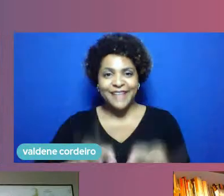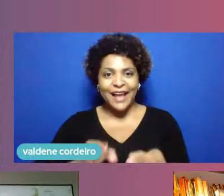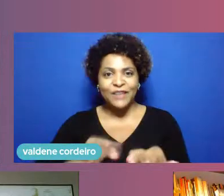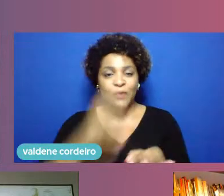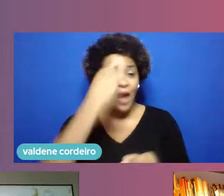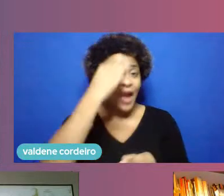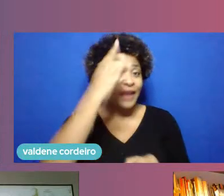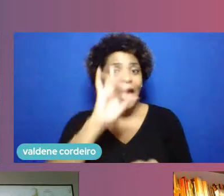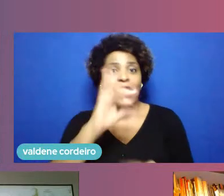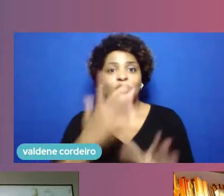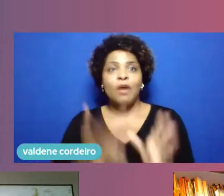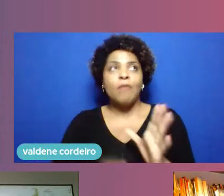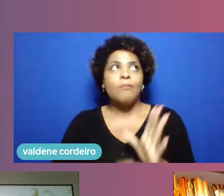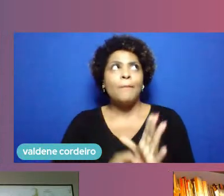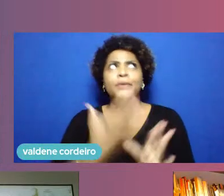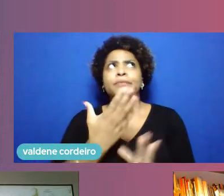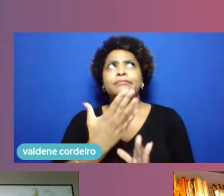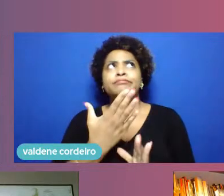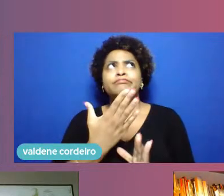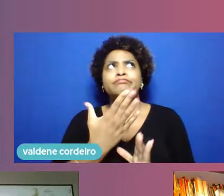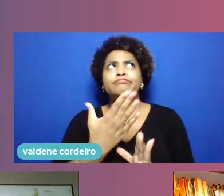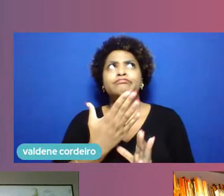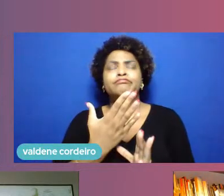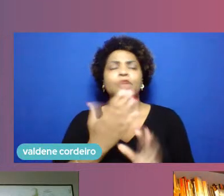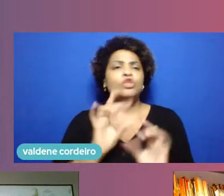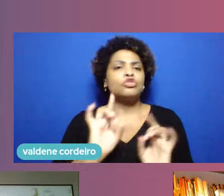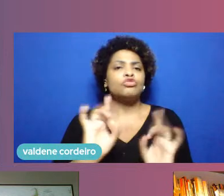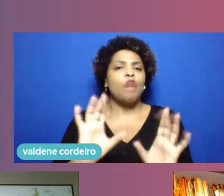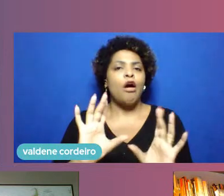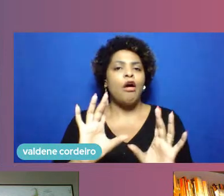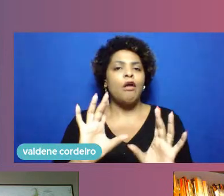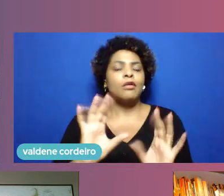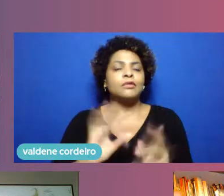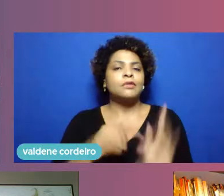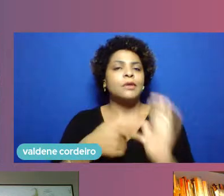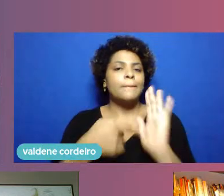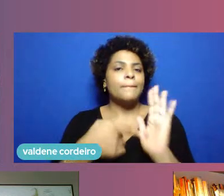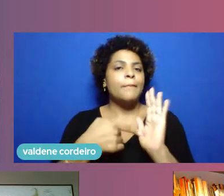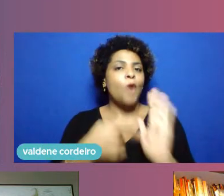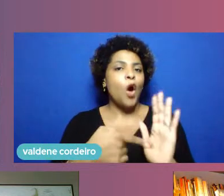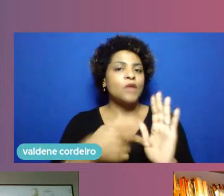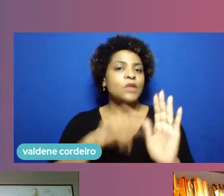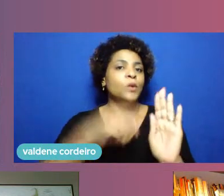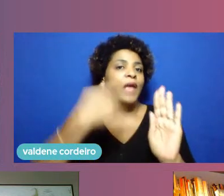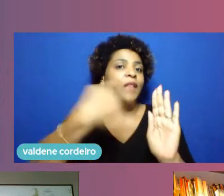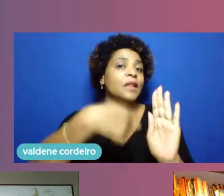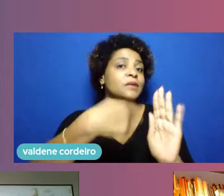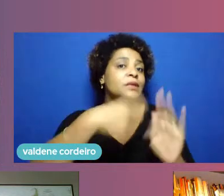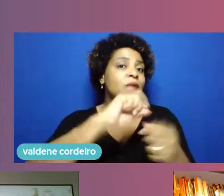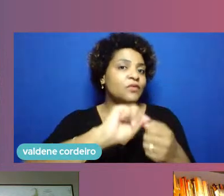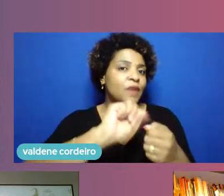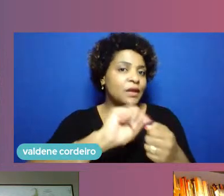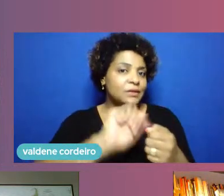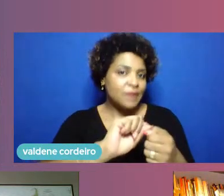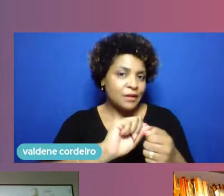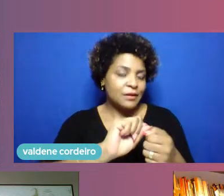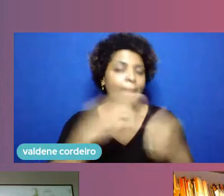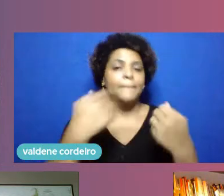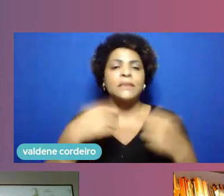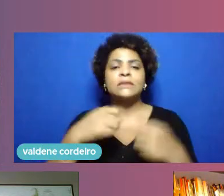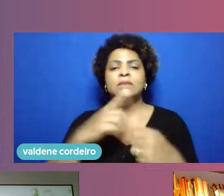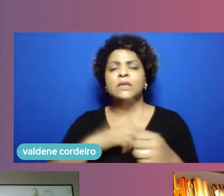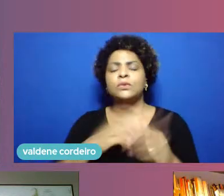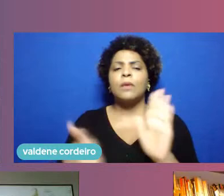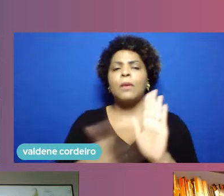de intuição e de evidência mas que tem que ser desenvolvida para uma solução inovadora que de fato